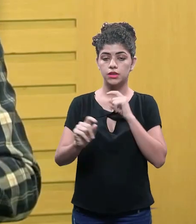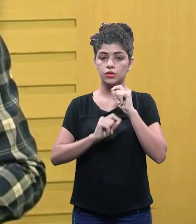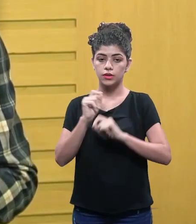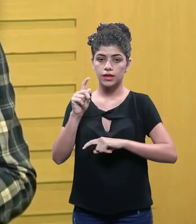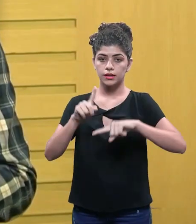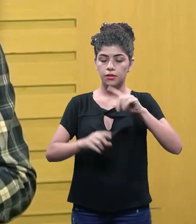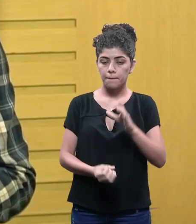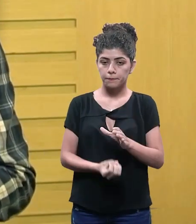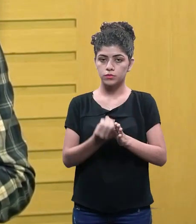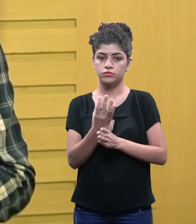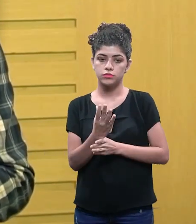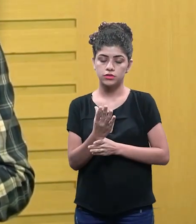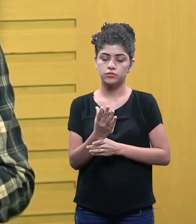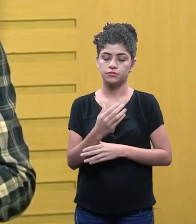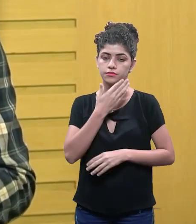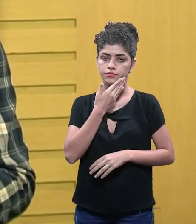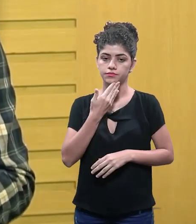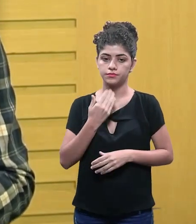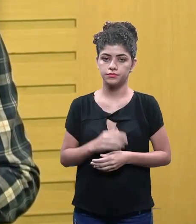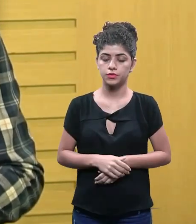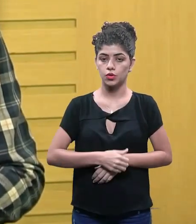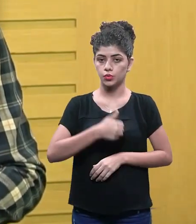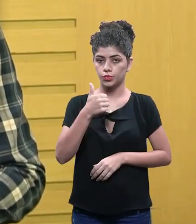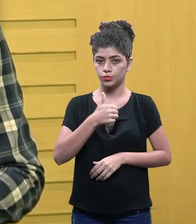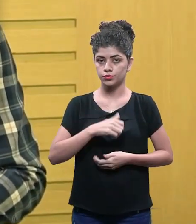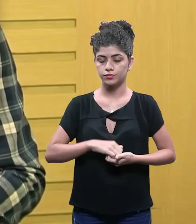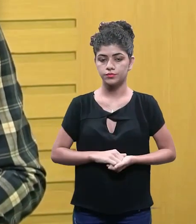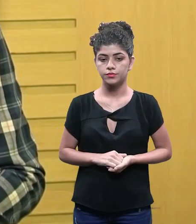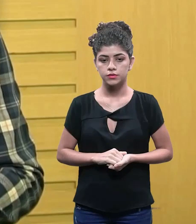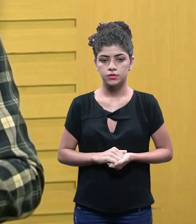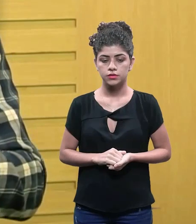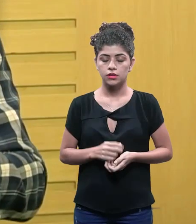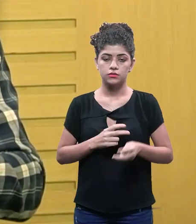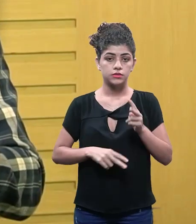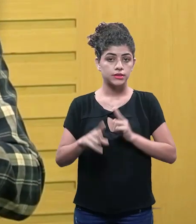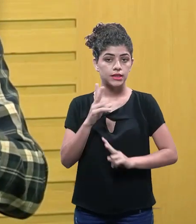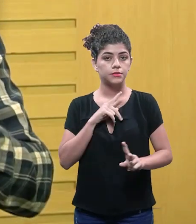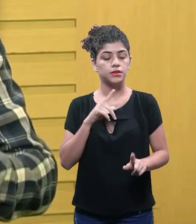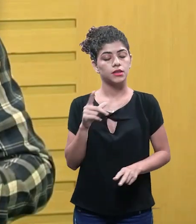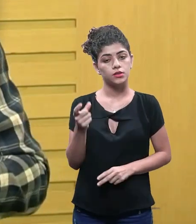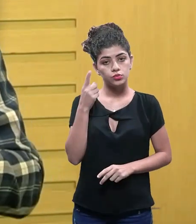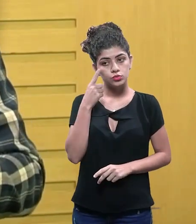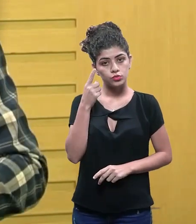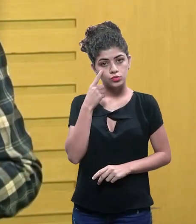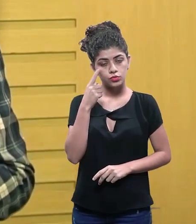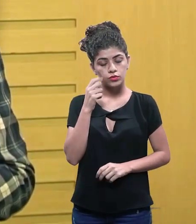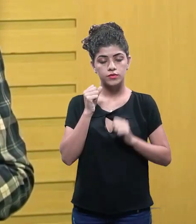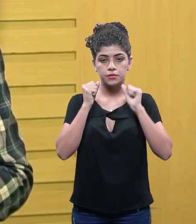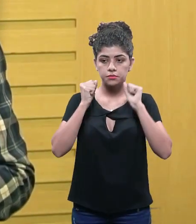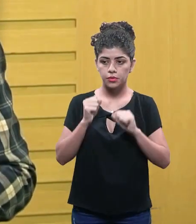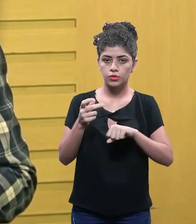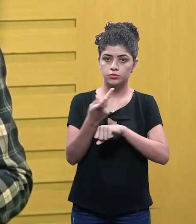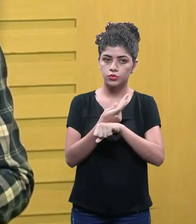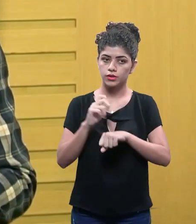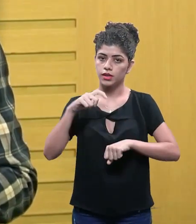a falar sobre produção dos produtos cementícios sustentáveis, parte 1. Como sempre, caso tenha alguma dúvida ou comentário, estamos